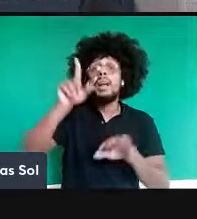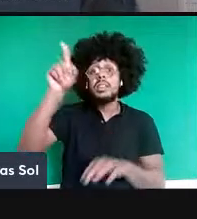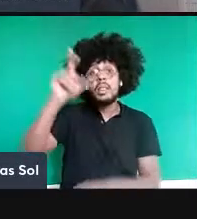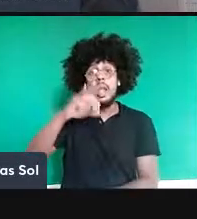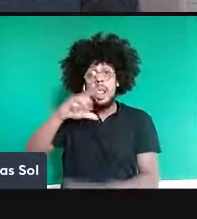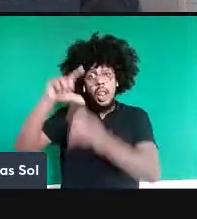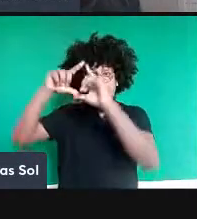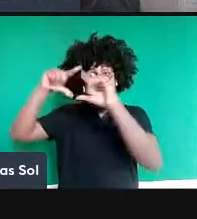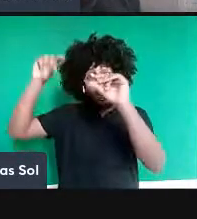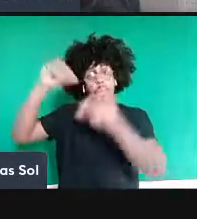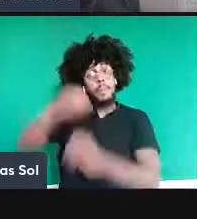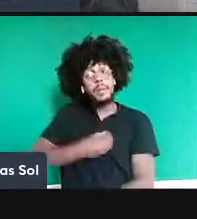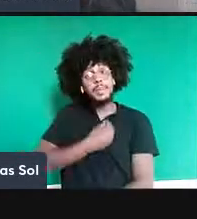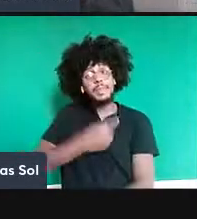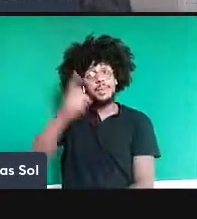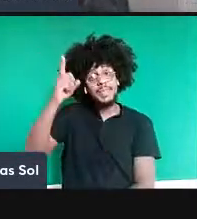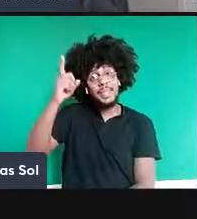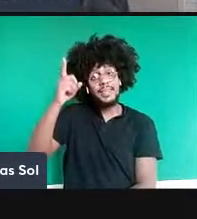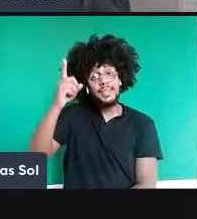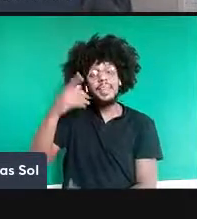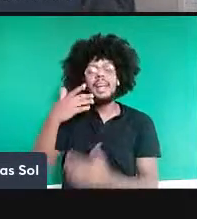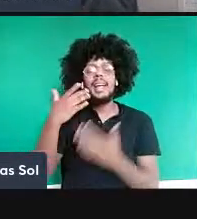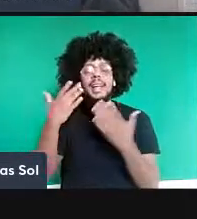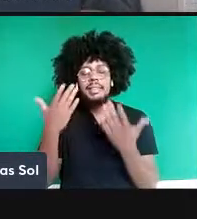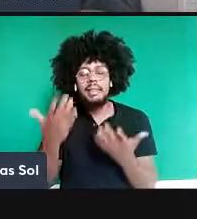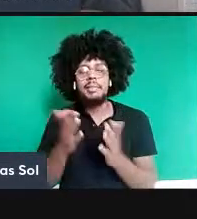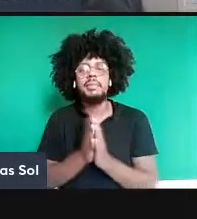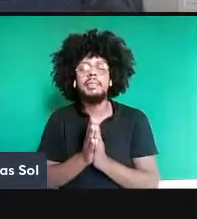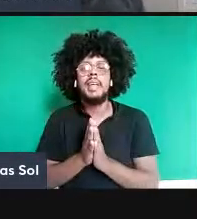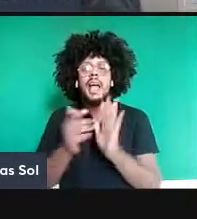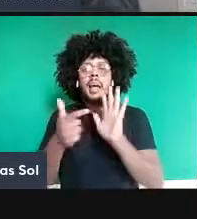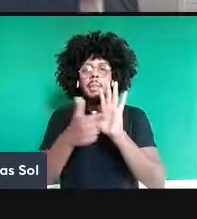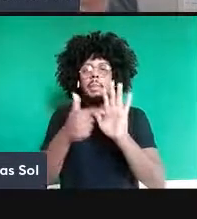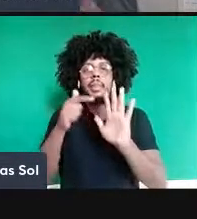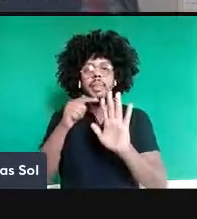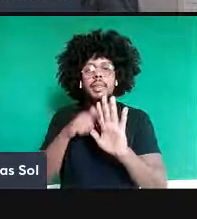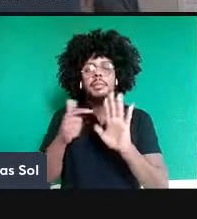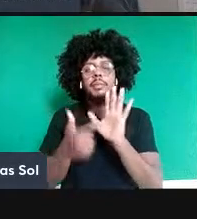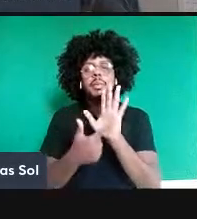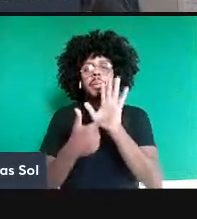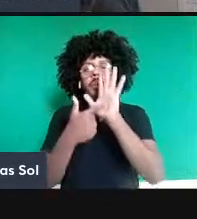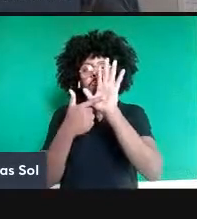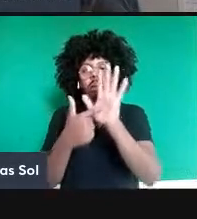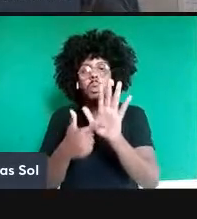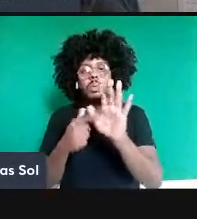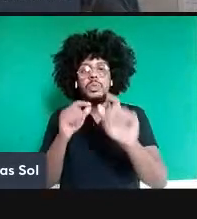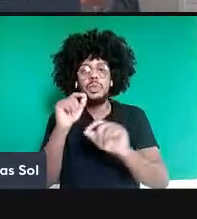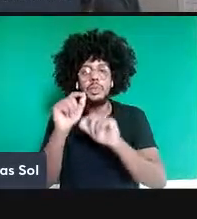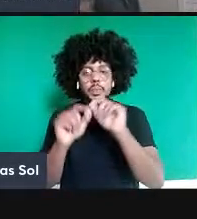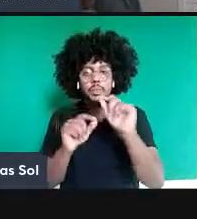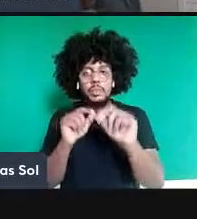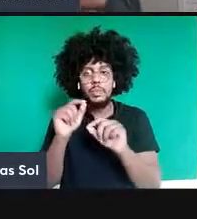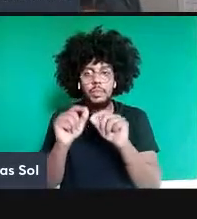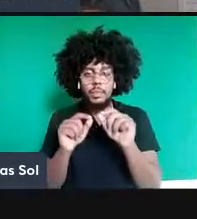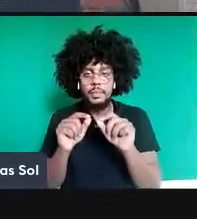Natural que entra aqui numa descrição clássica desse experimento. A segunda, que de fato estava